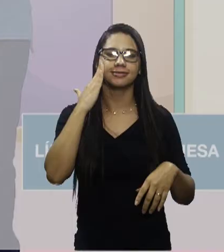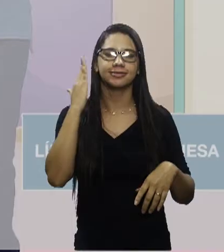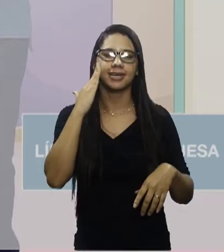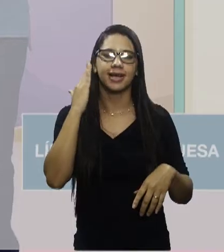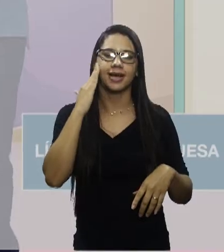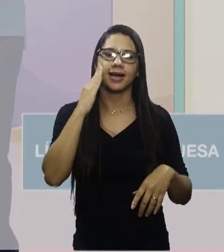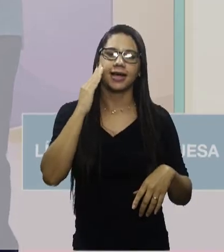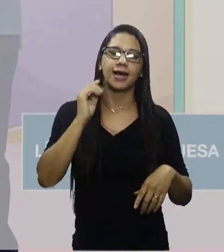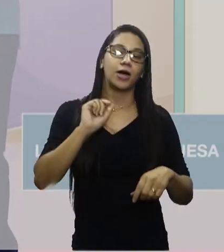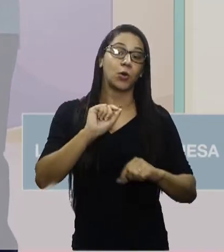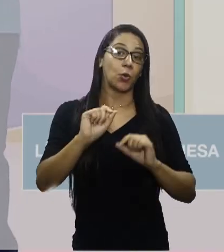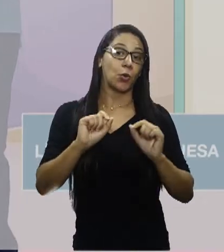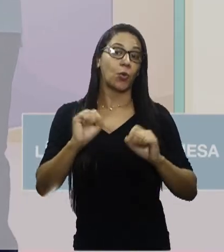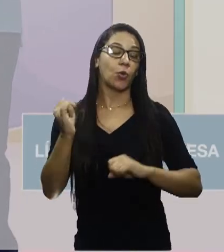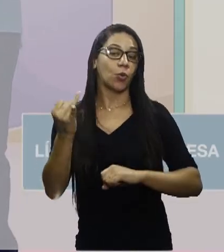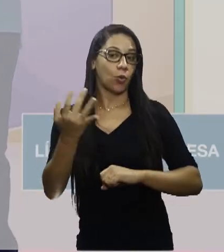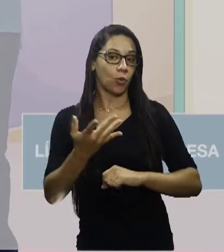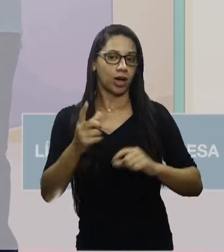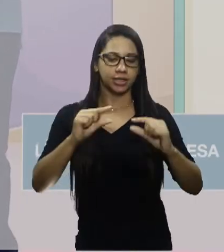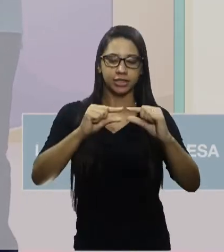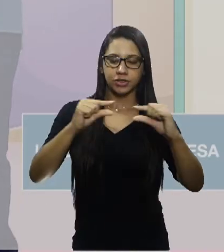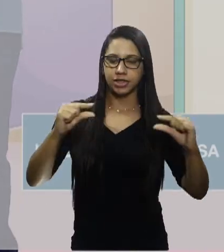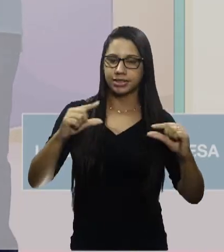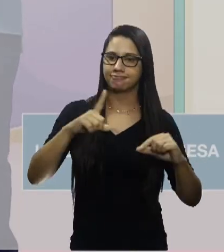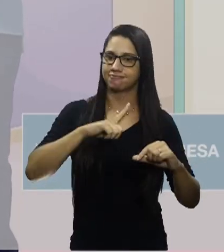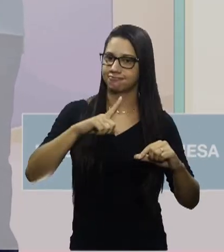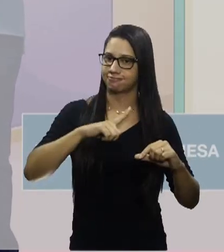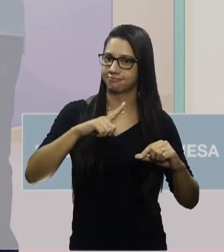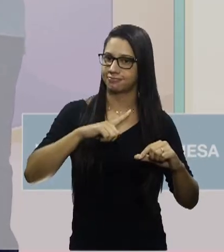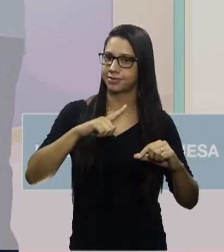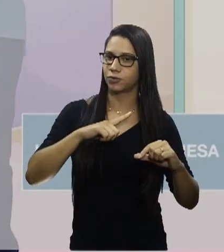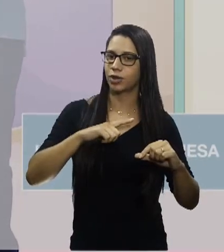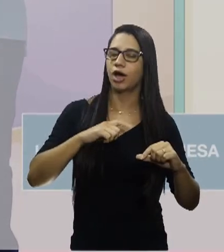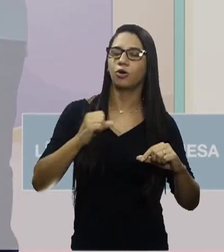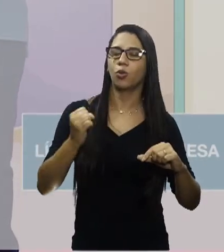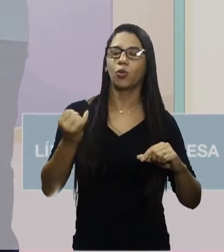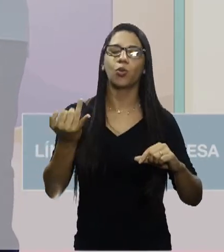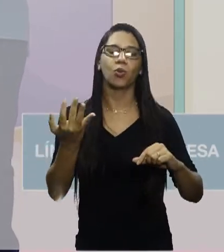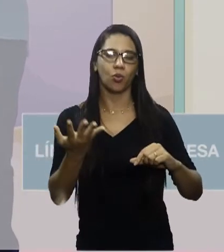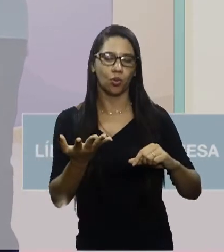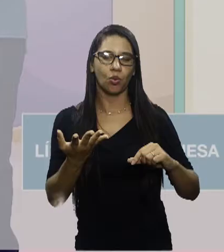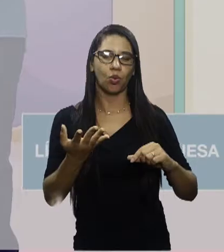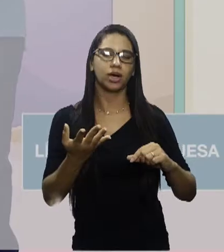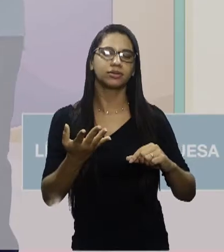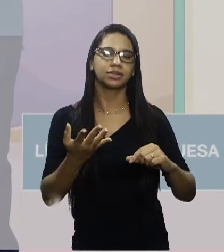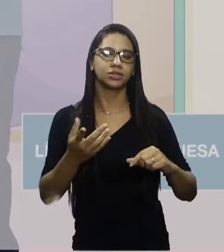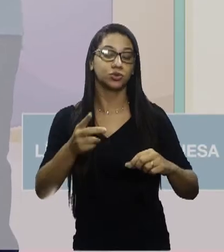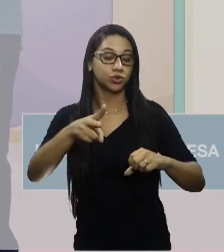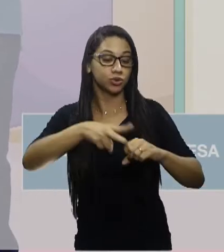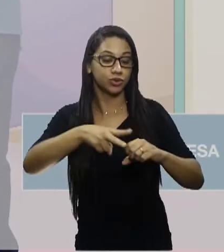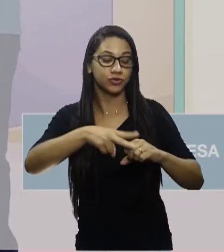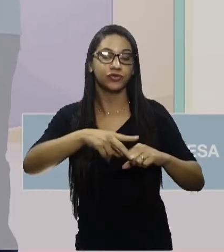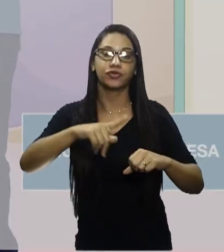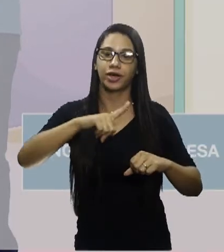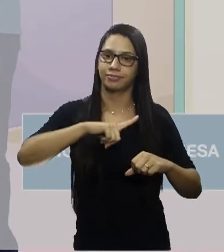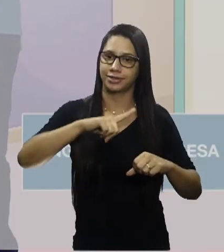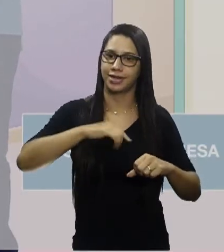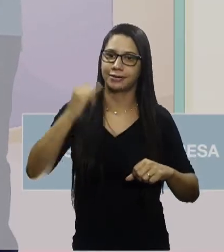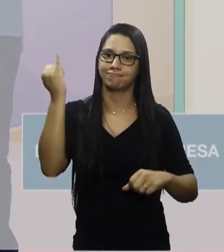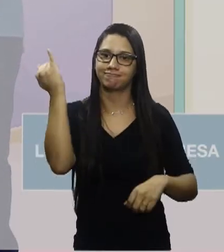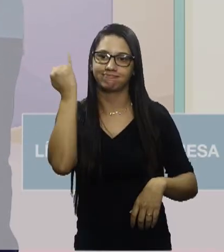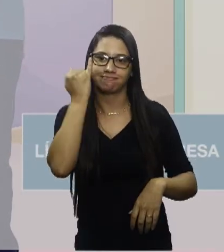quantas orações tem no período, vamos contar a quantidade de verbos que tem. Então, a preguiça